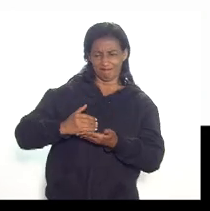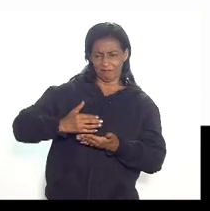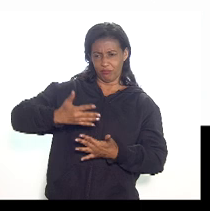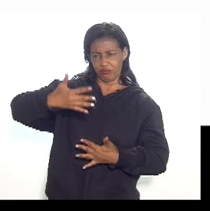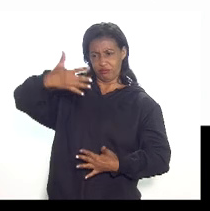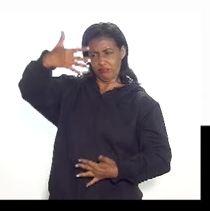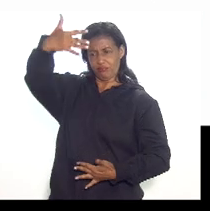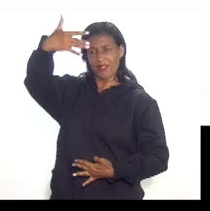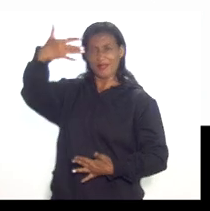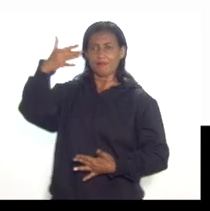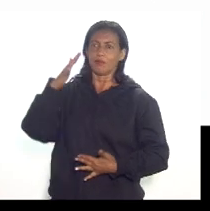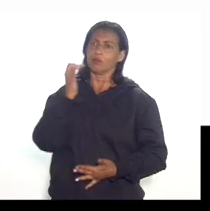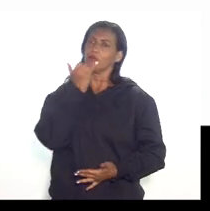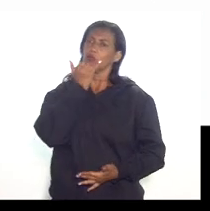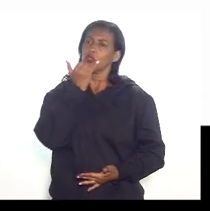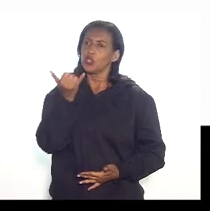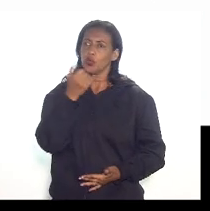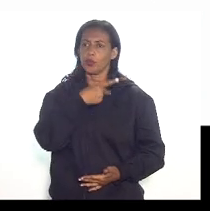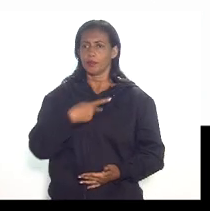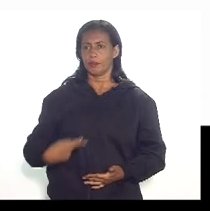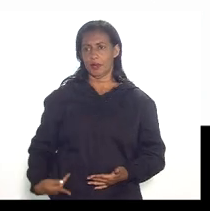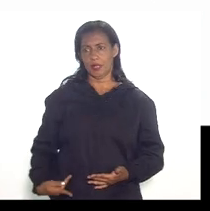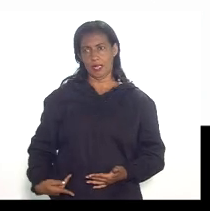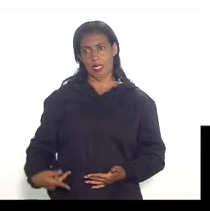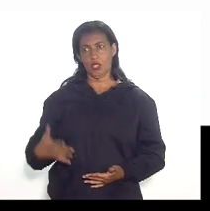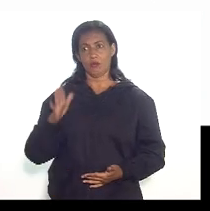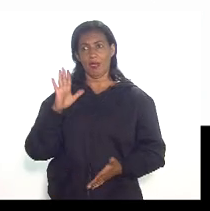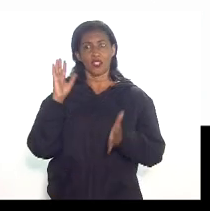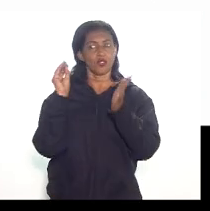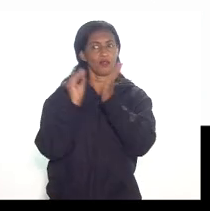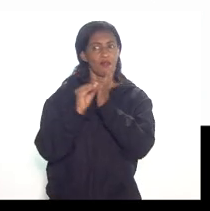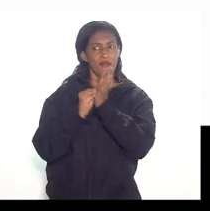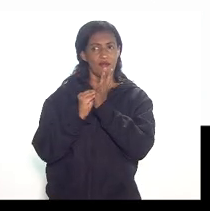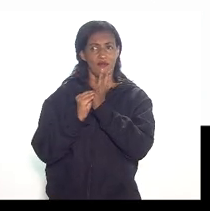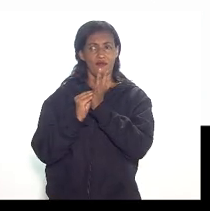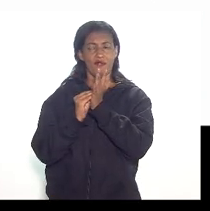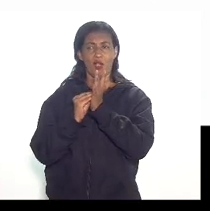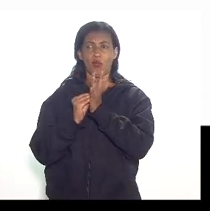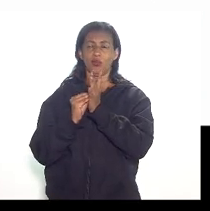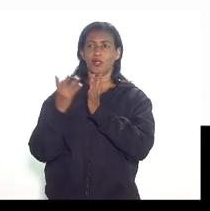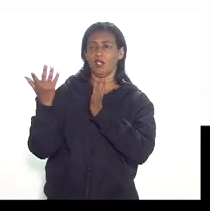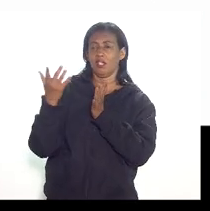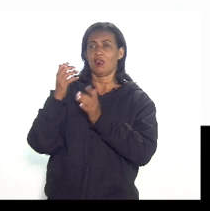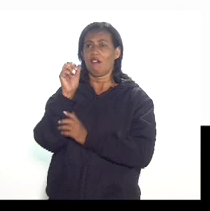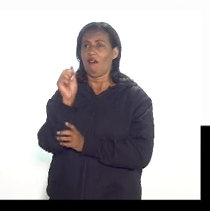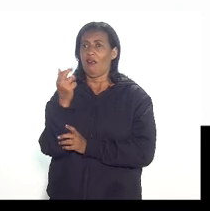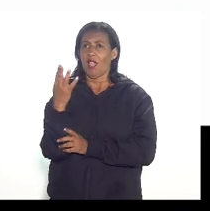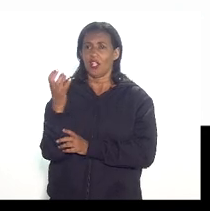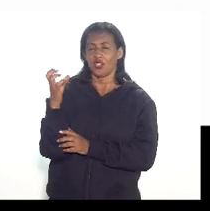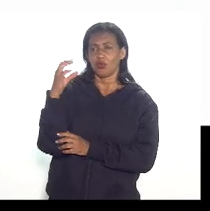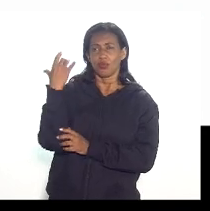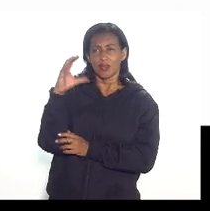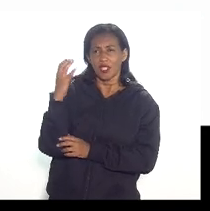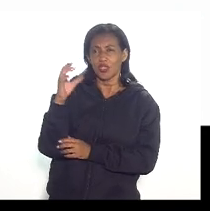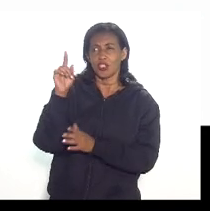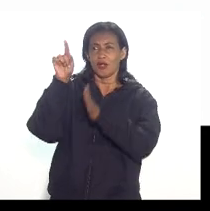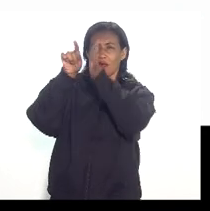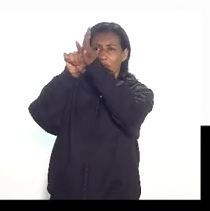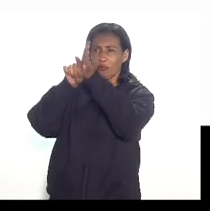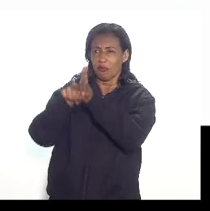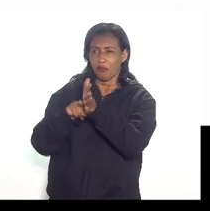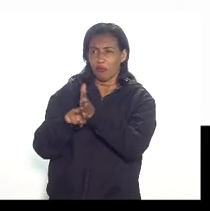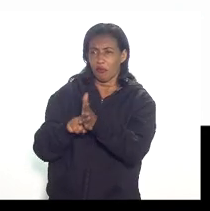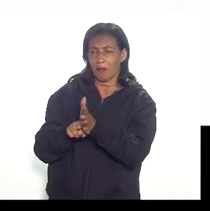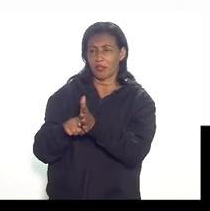é um tema novo é um tema que não temos doutrina não temos artigos científicos foi uma pesquisa